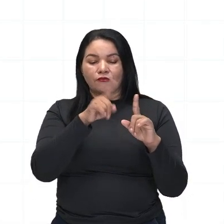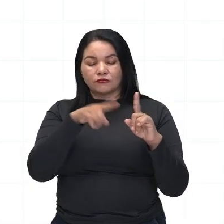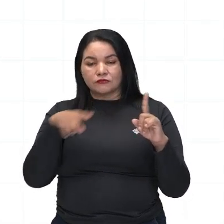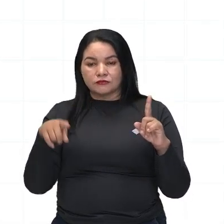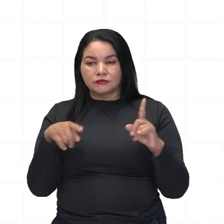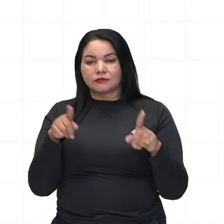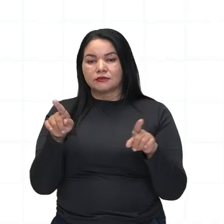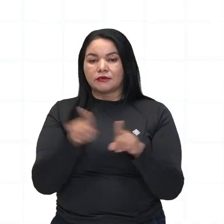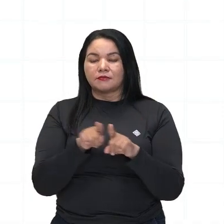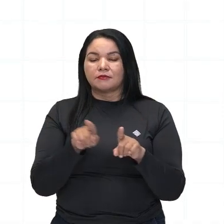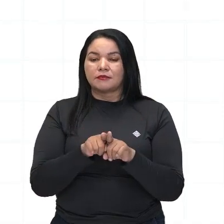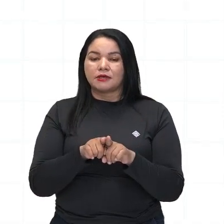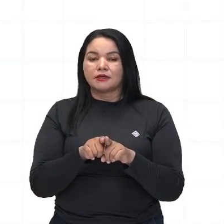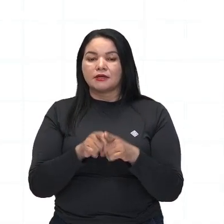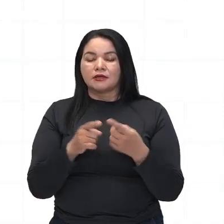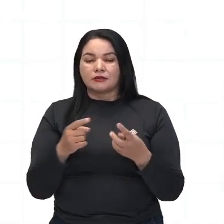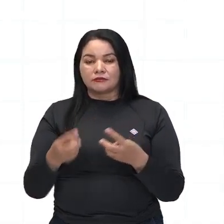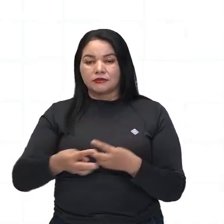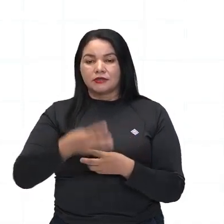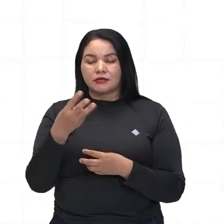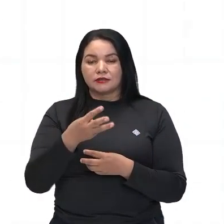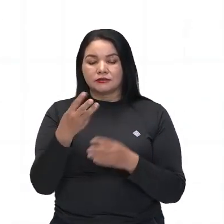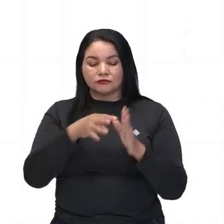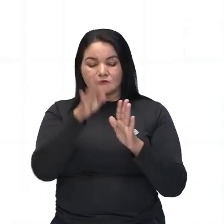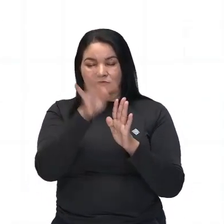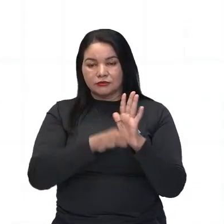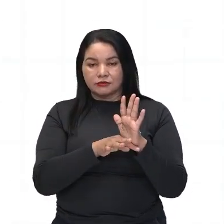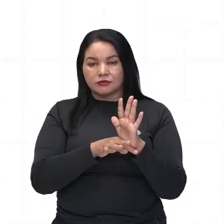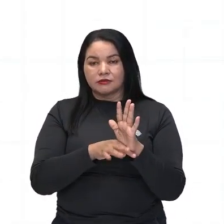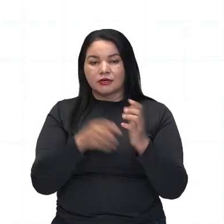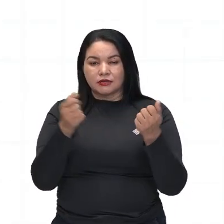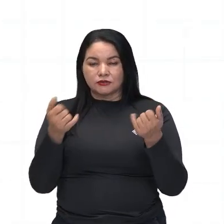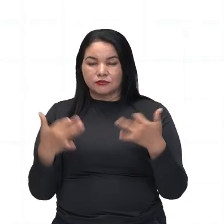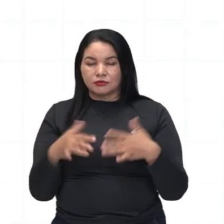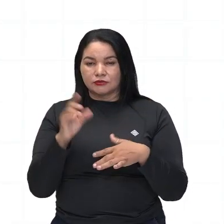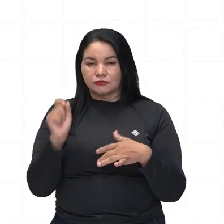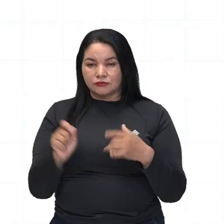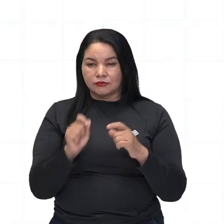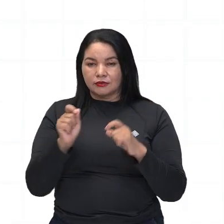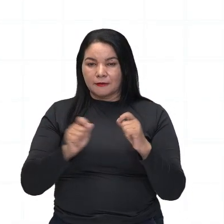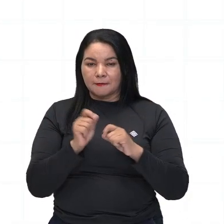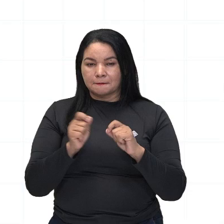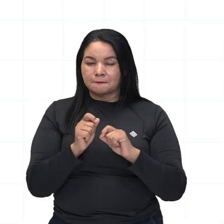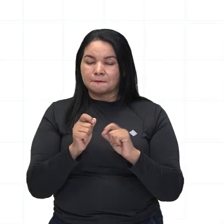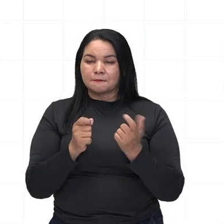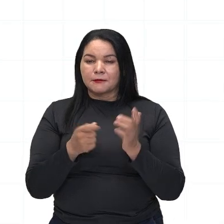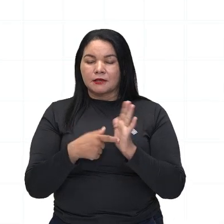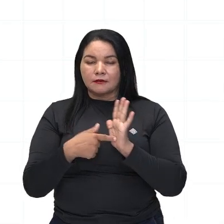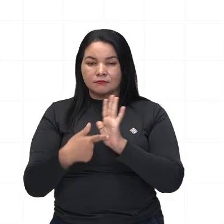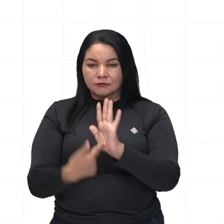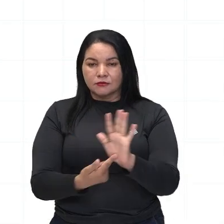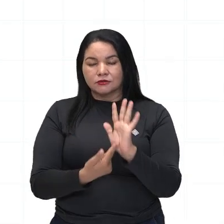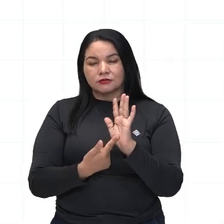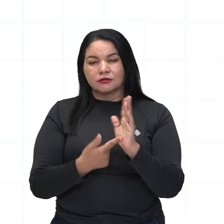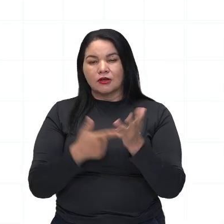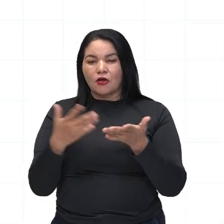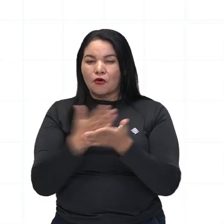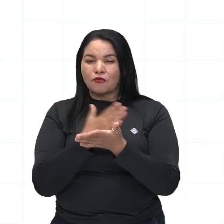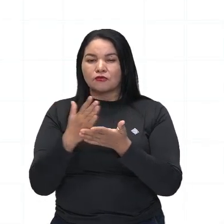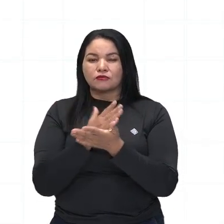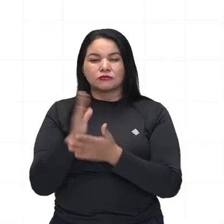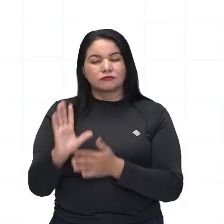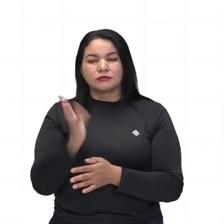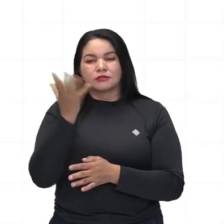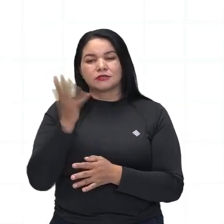Temos também o texto de número 3, que também reflete determinada questão relacionada à temática da proposta.